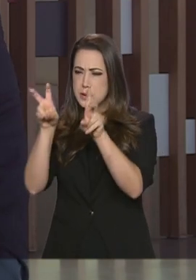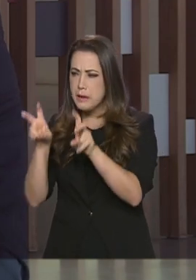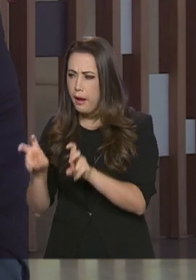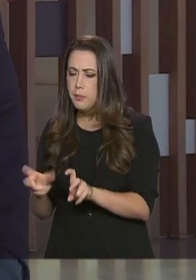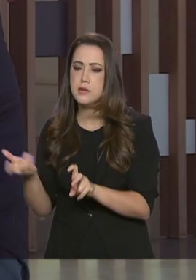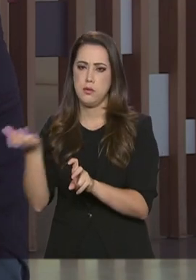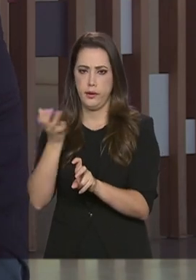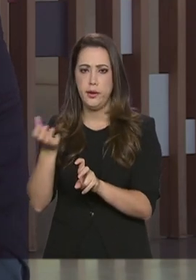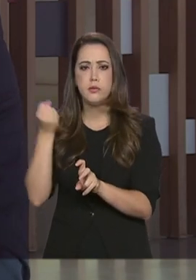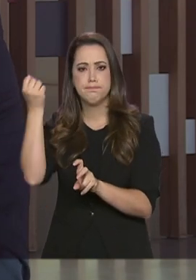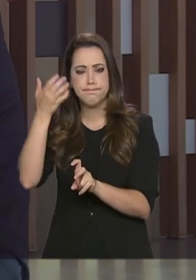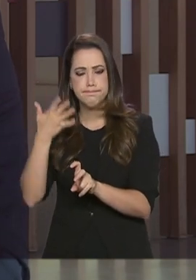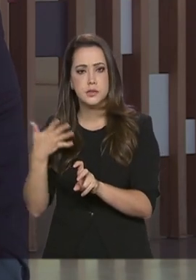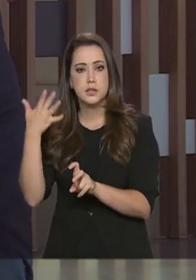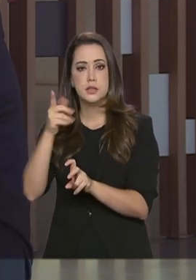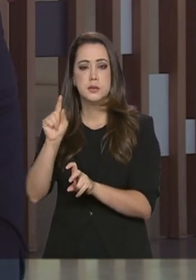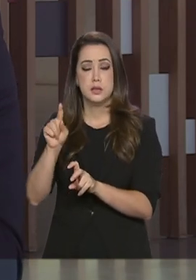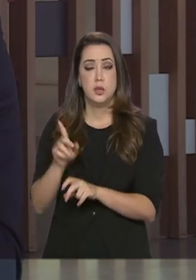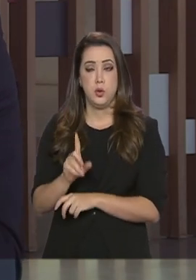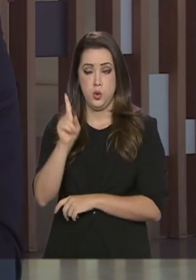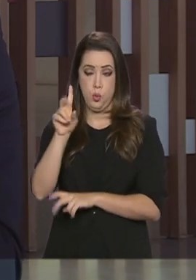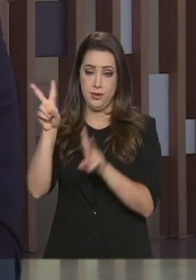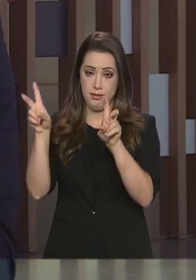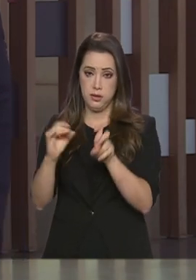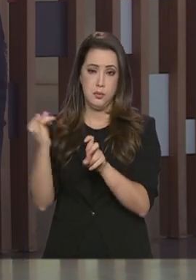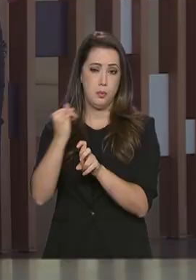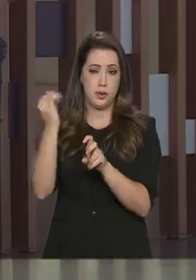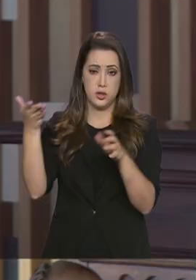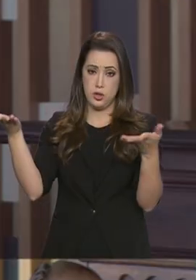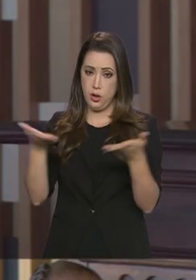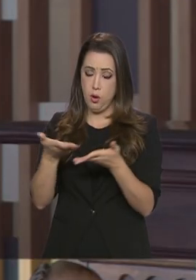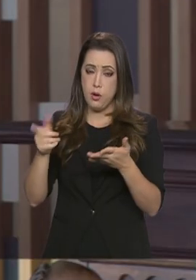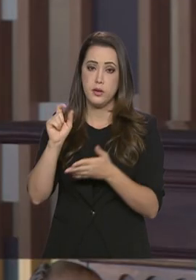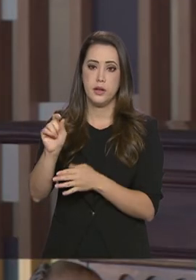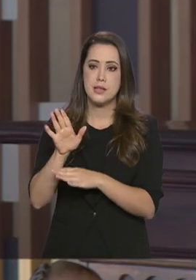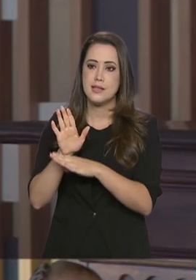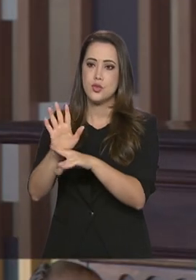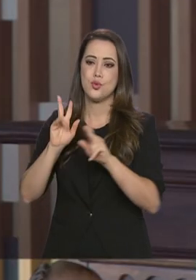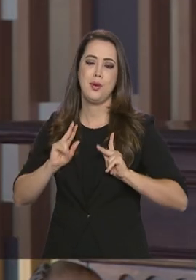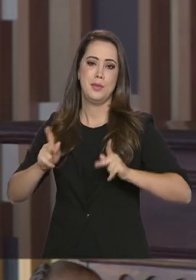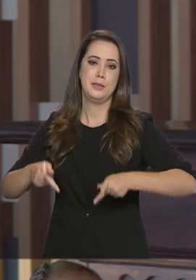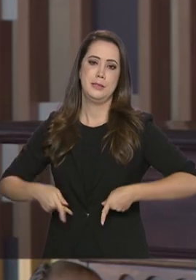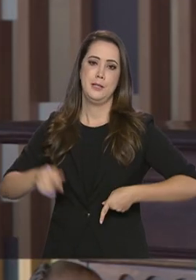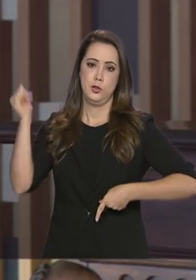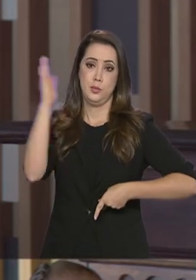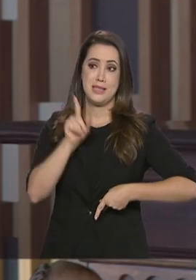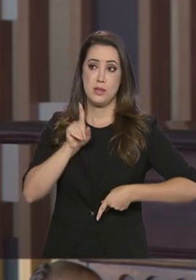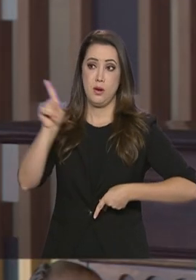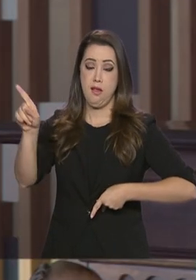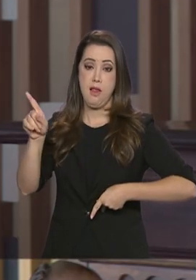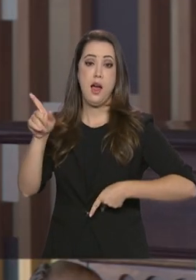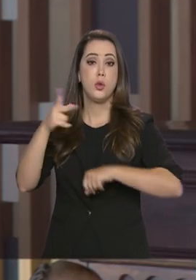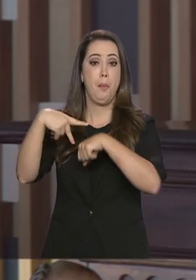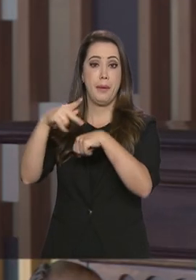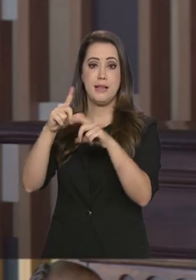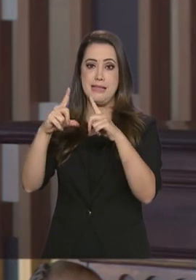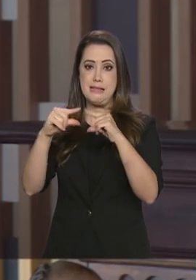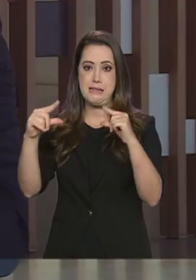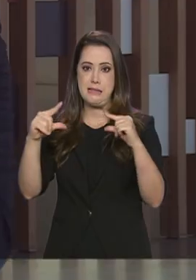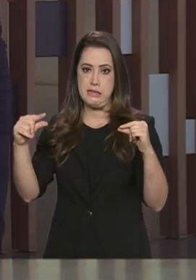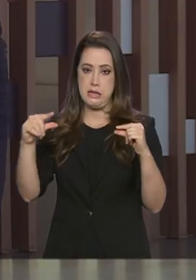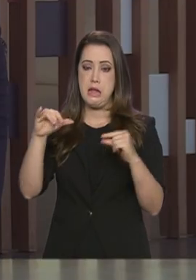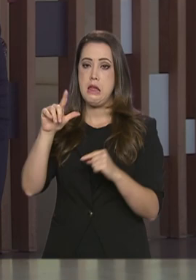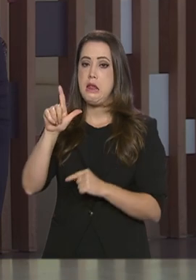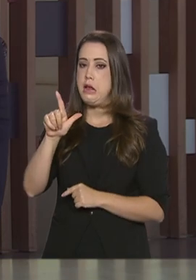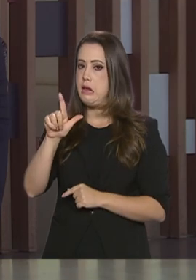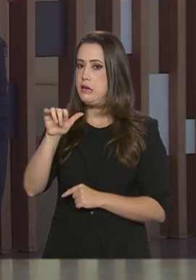tona, e eu acho que um assunto também bem importante nesse momento é essa ajuda humanitária do Brasil em relação ao Líbano. Isso reforça